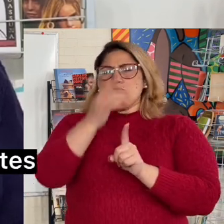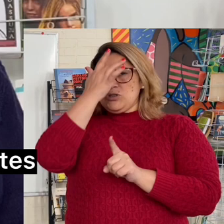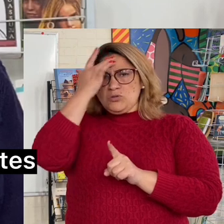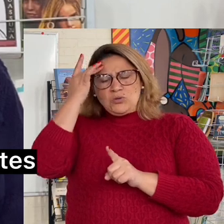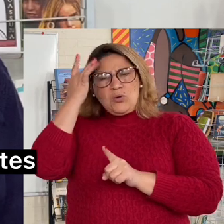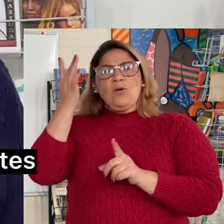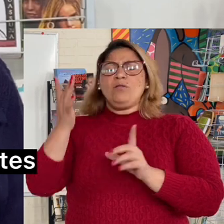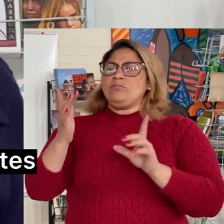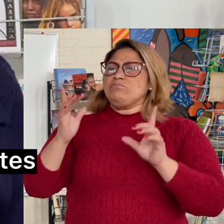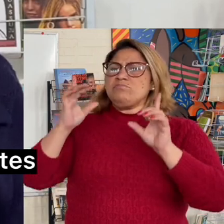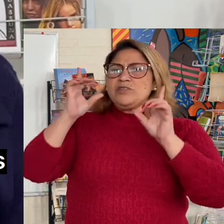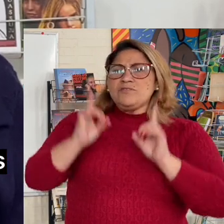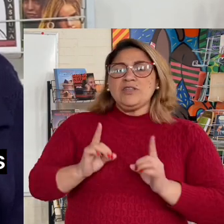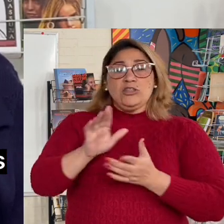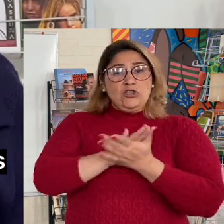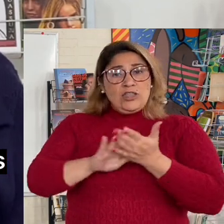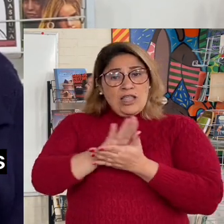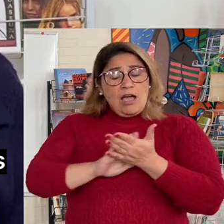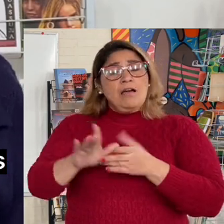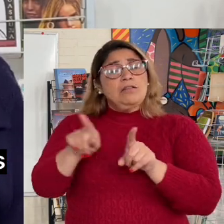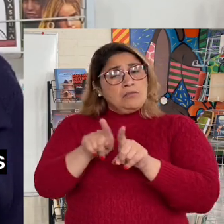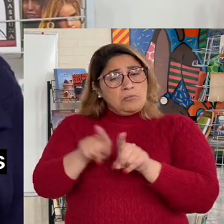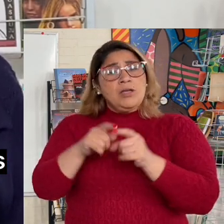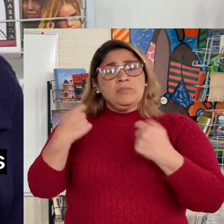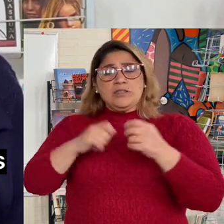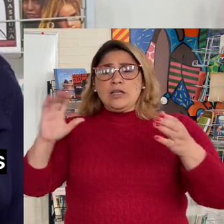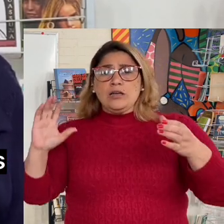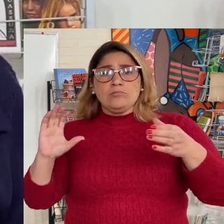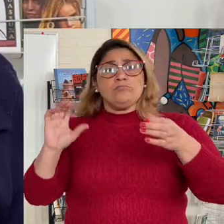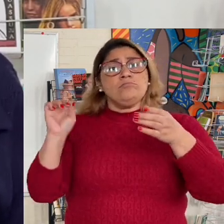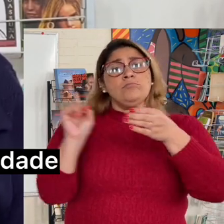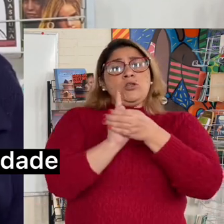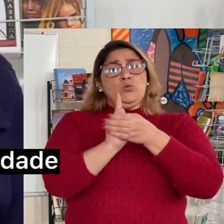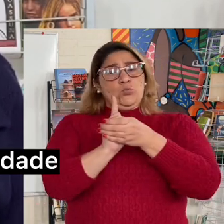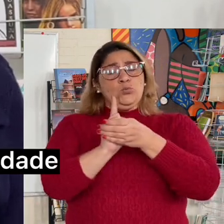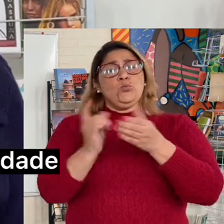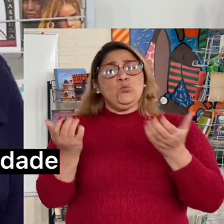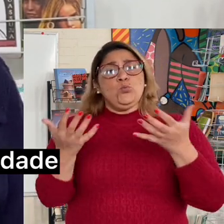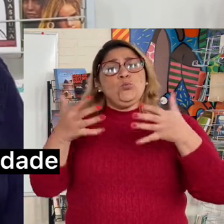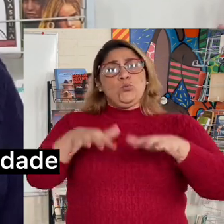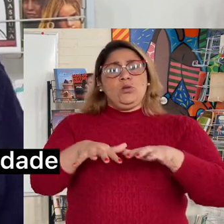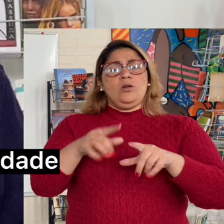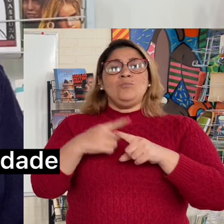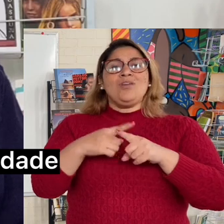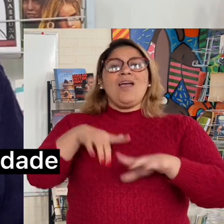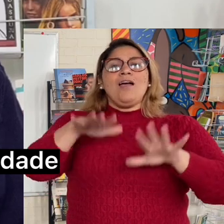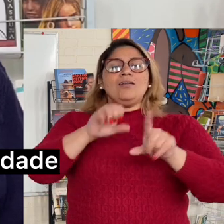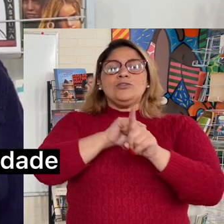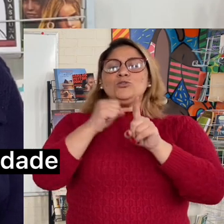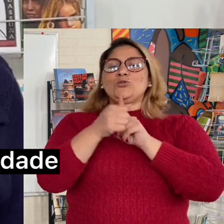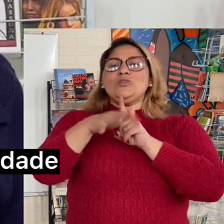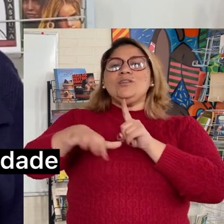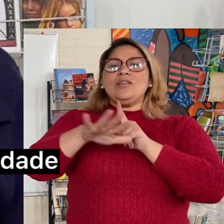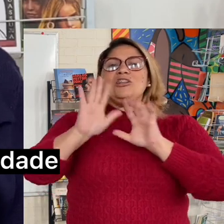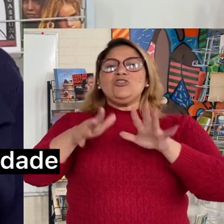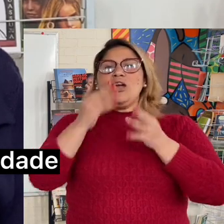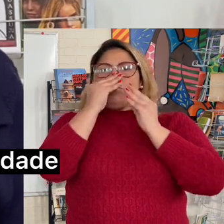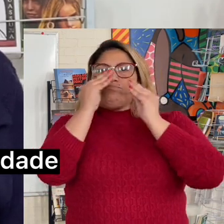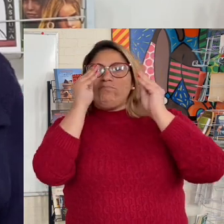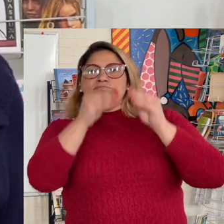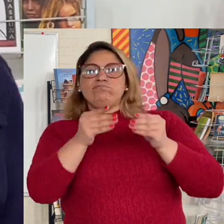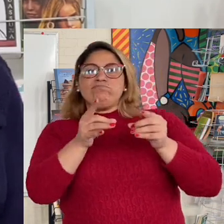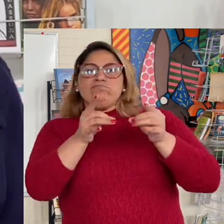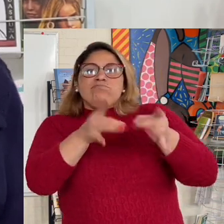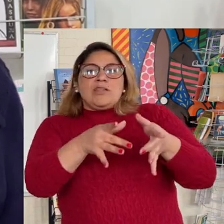mesmo aqueles que não são deficientes, eles também têm que ser incluídos, né? Porque eles já são excluídos pela